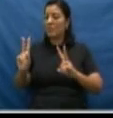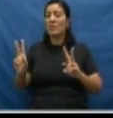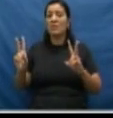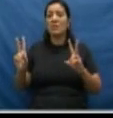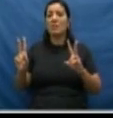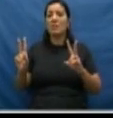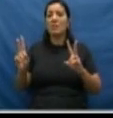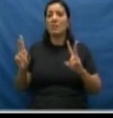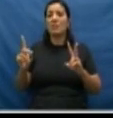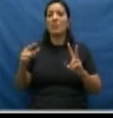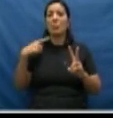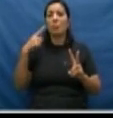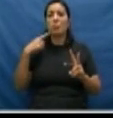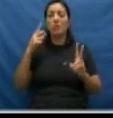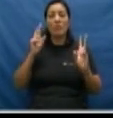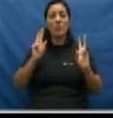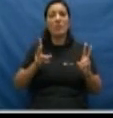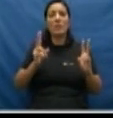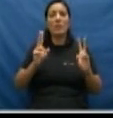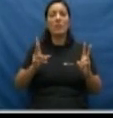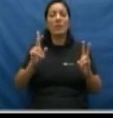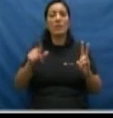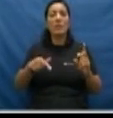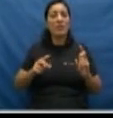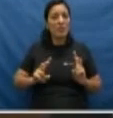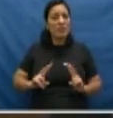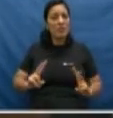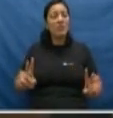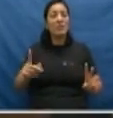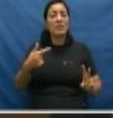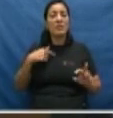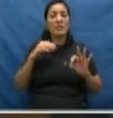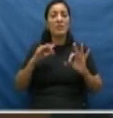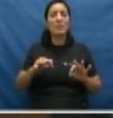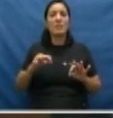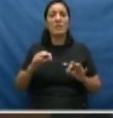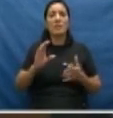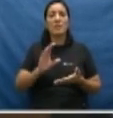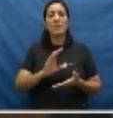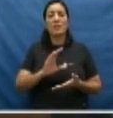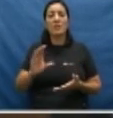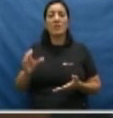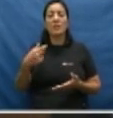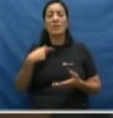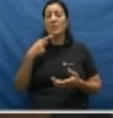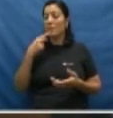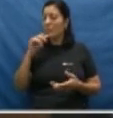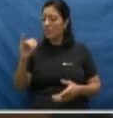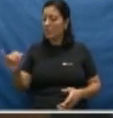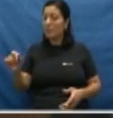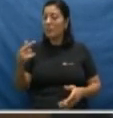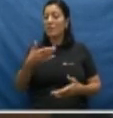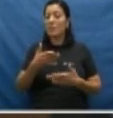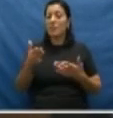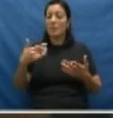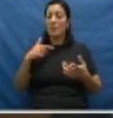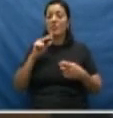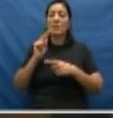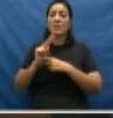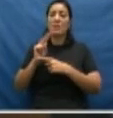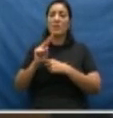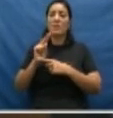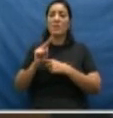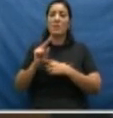por um advogado. É esta orientação, com certeza, que a coordenadoria da mulher dá. E nós temos assistência